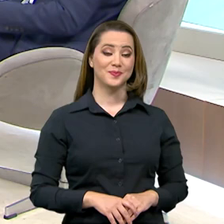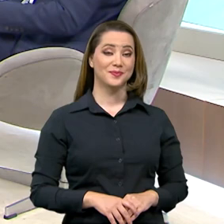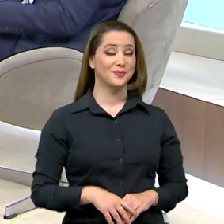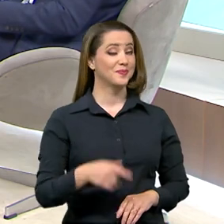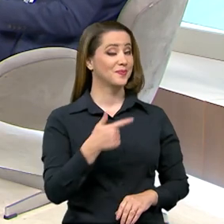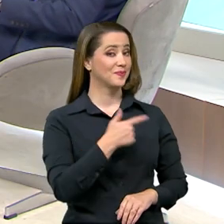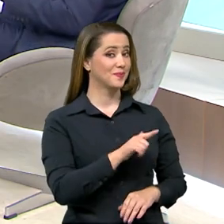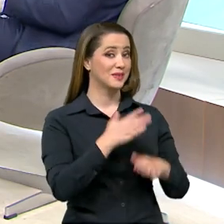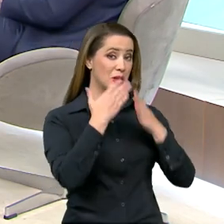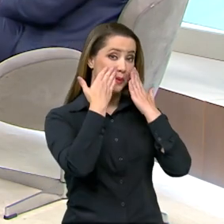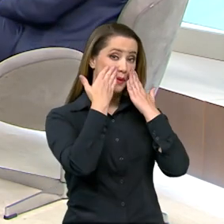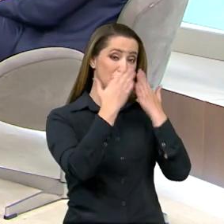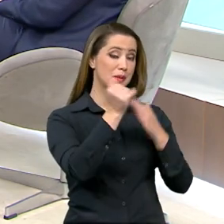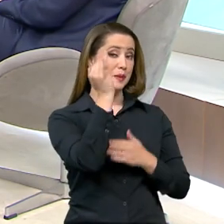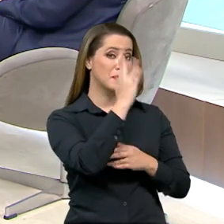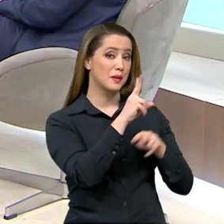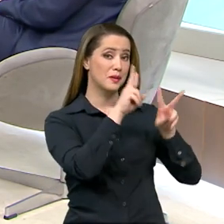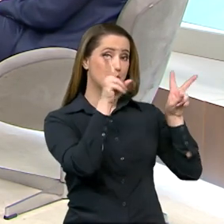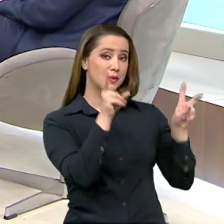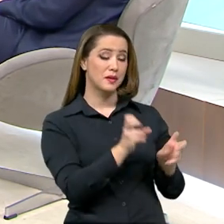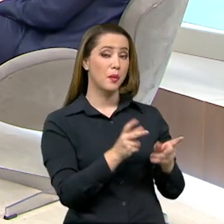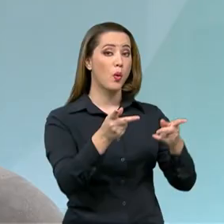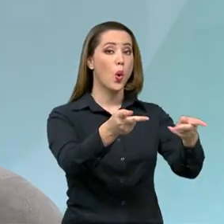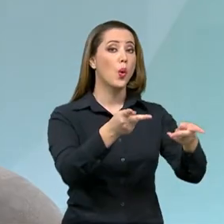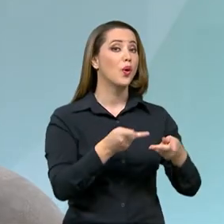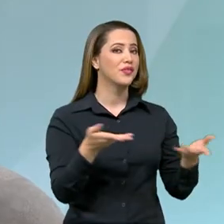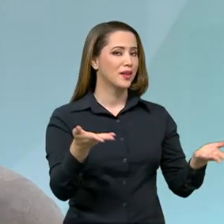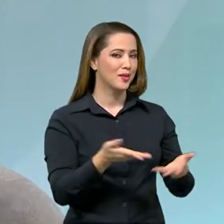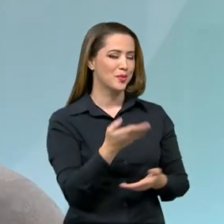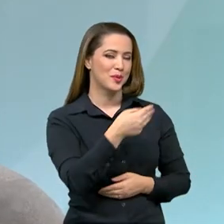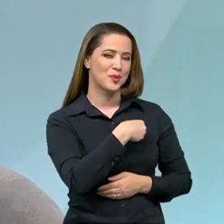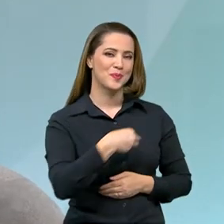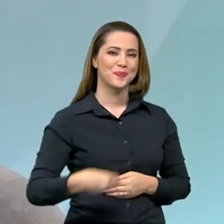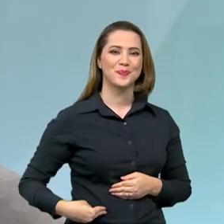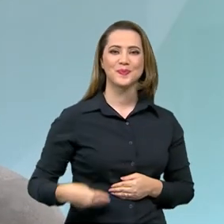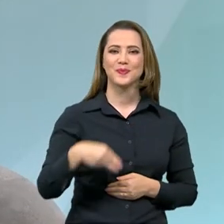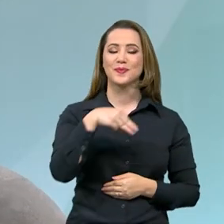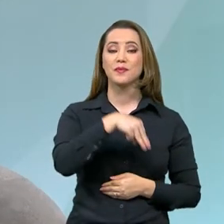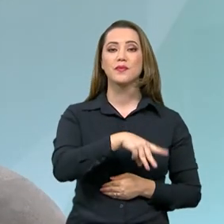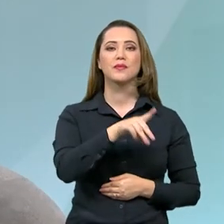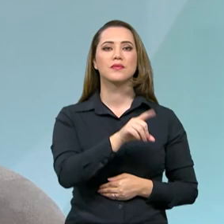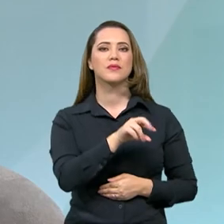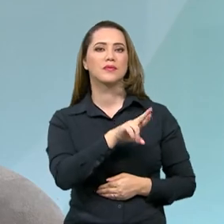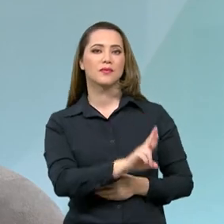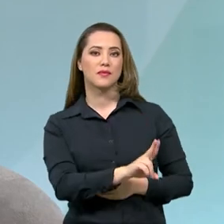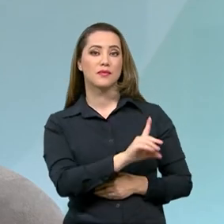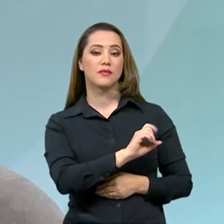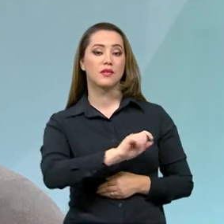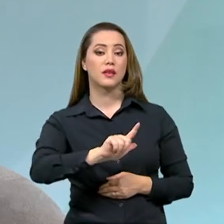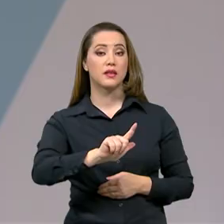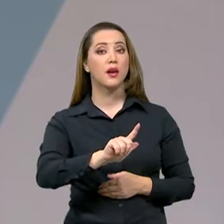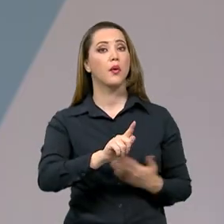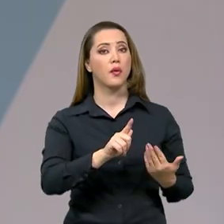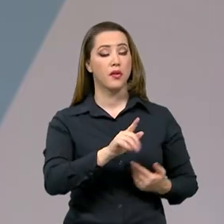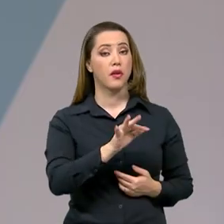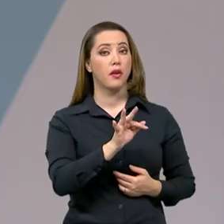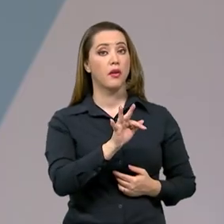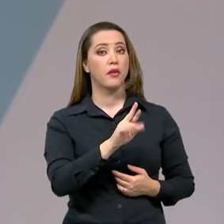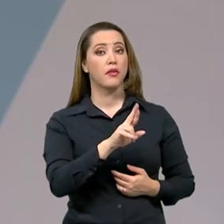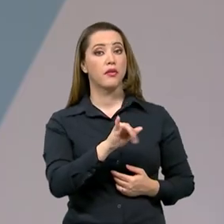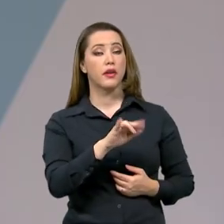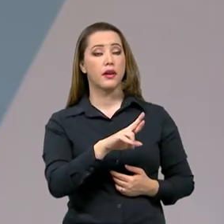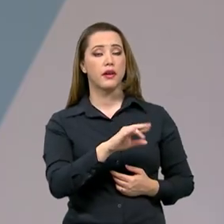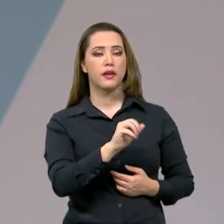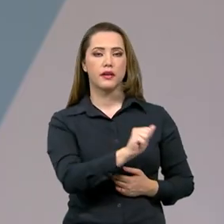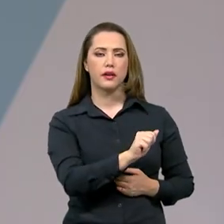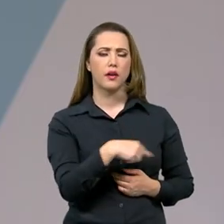De volta com o Brasil em Pauta, o convidado é o ministro do Desenvolvimento Regional, Daniel Ferreira. Bom, ministro, terminamos